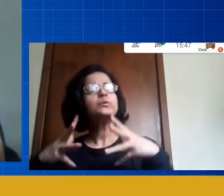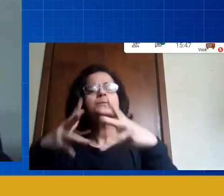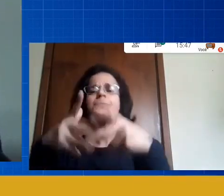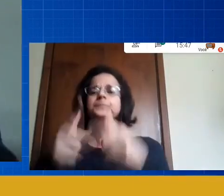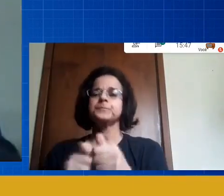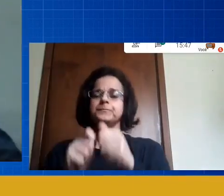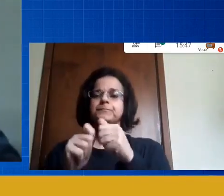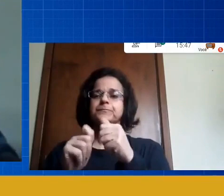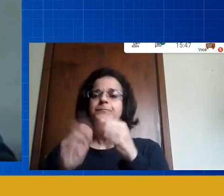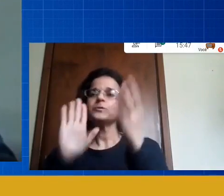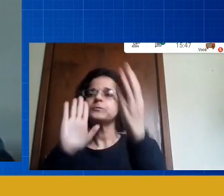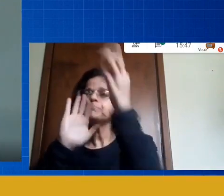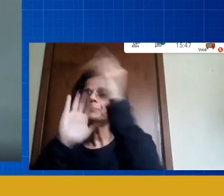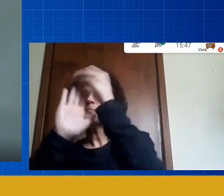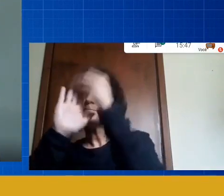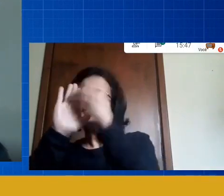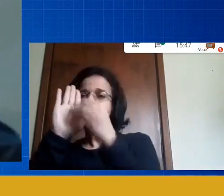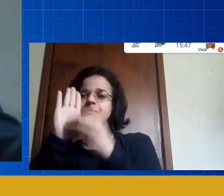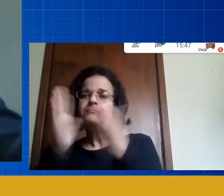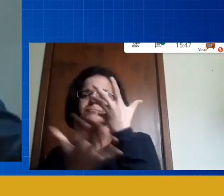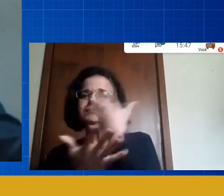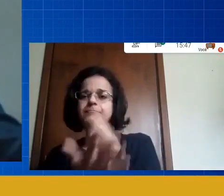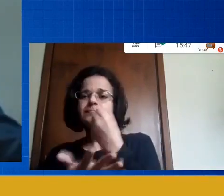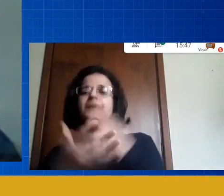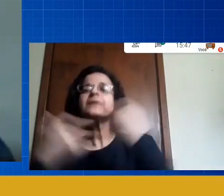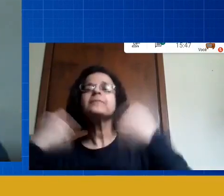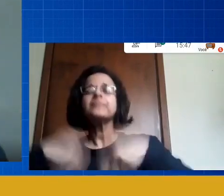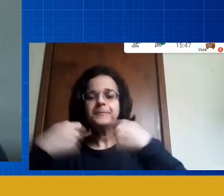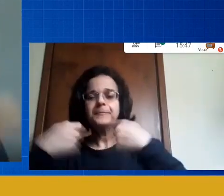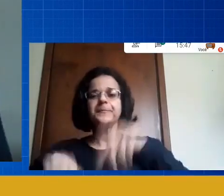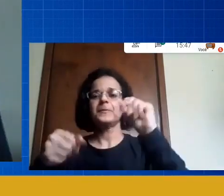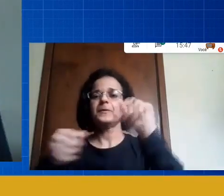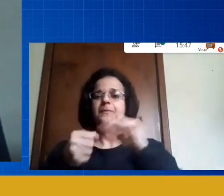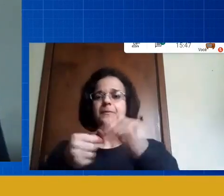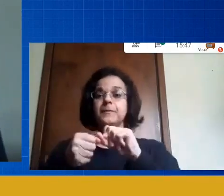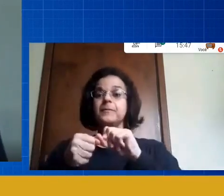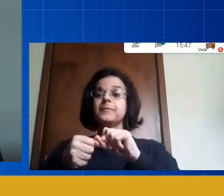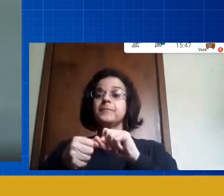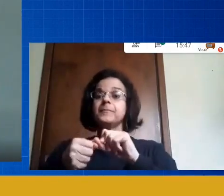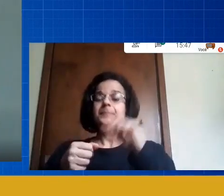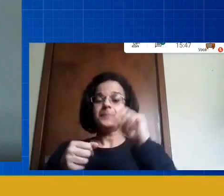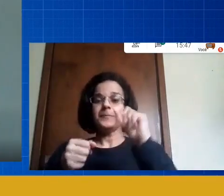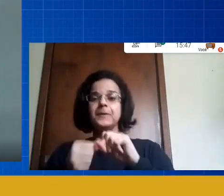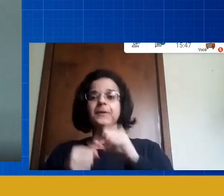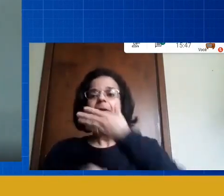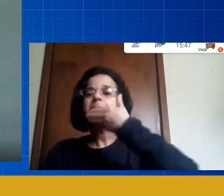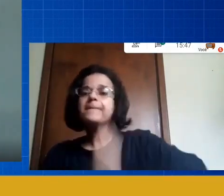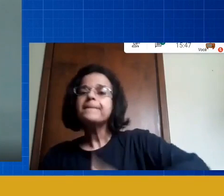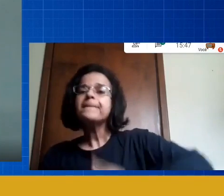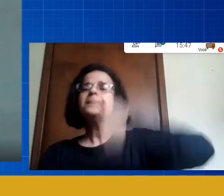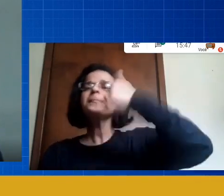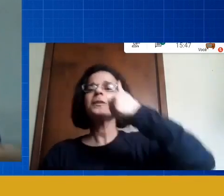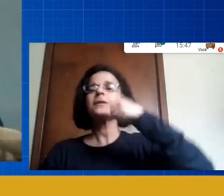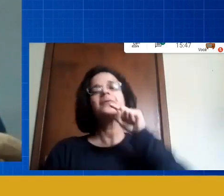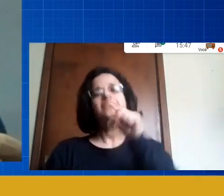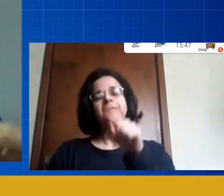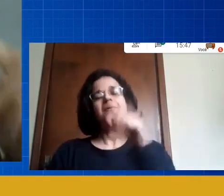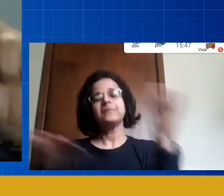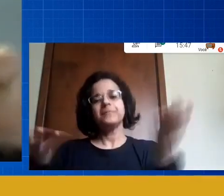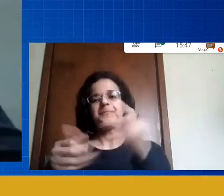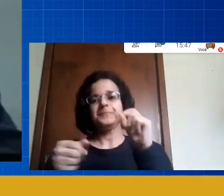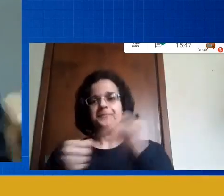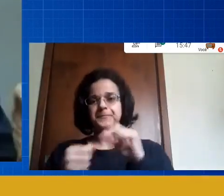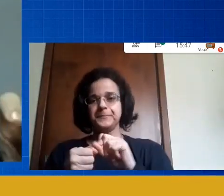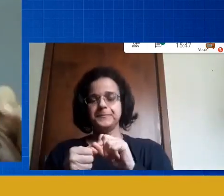todas as ferramentas que vocês precisam fazer para poder melhorar o que vocês estão fazendo hoje e